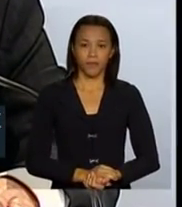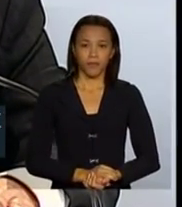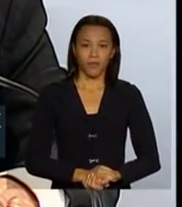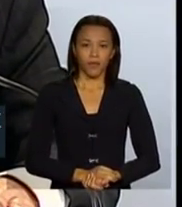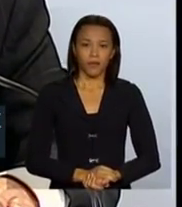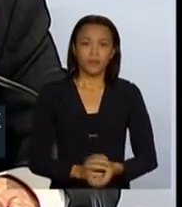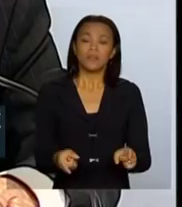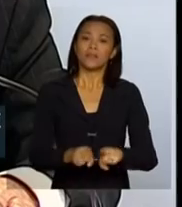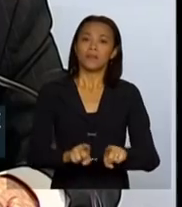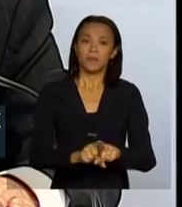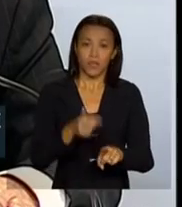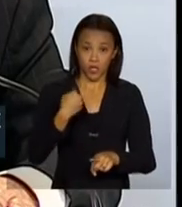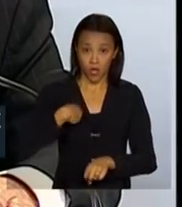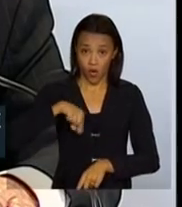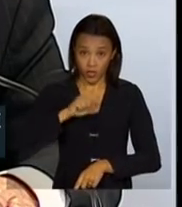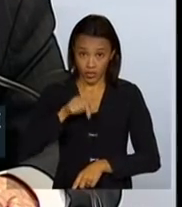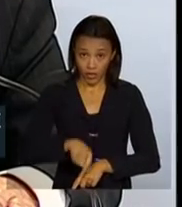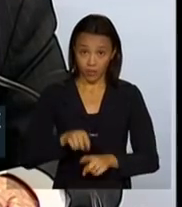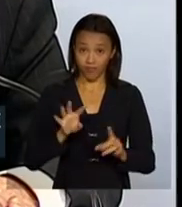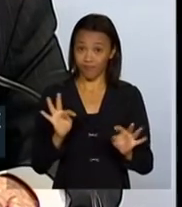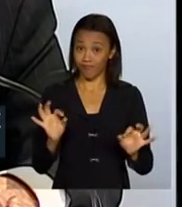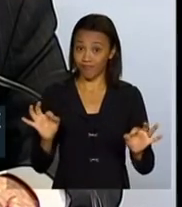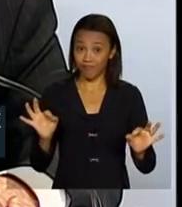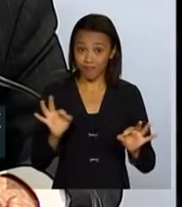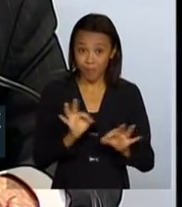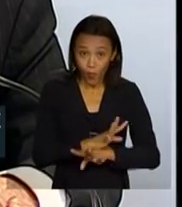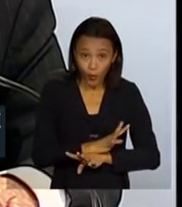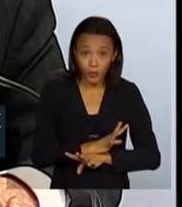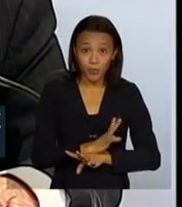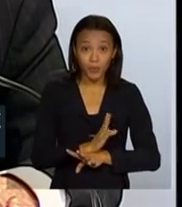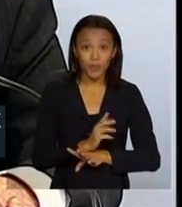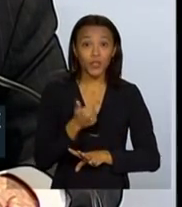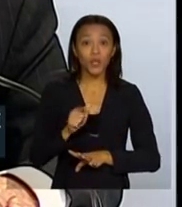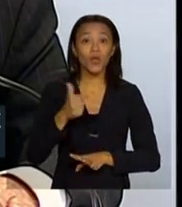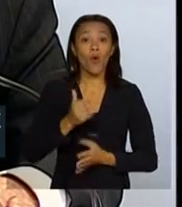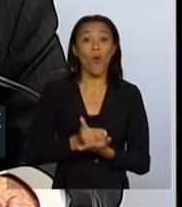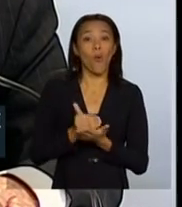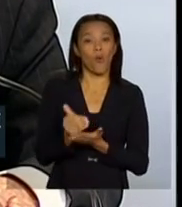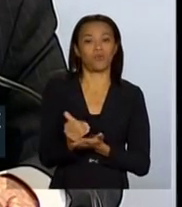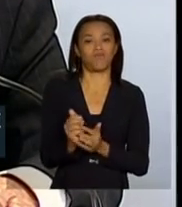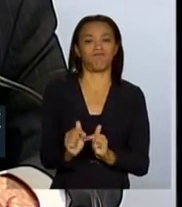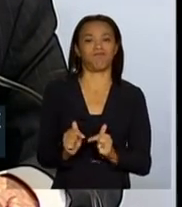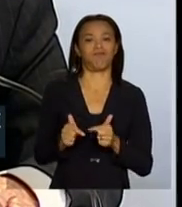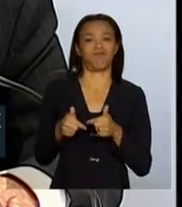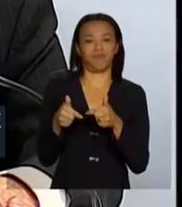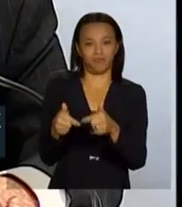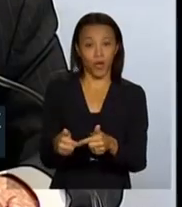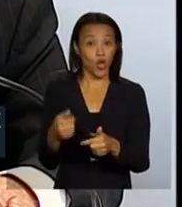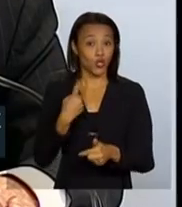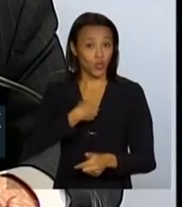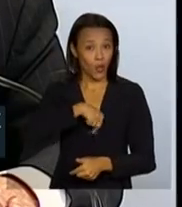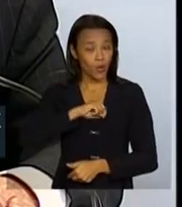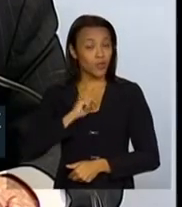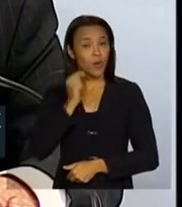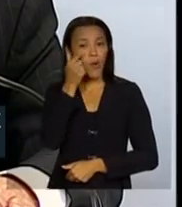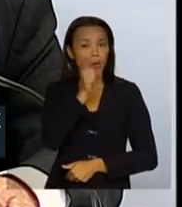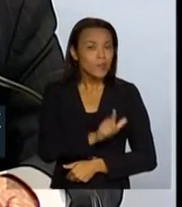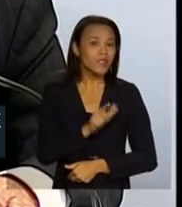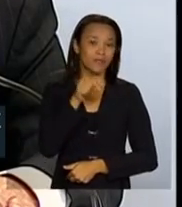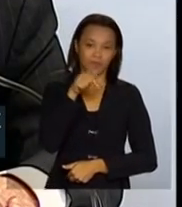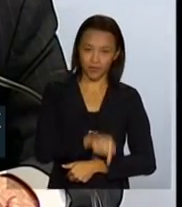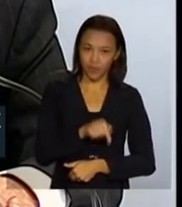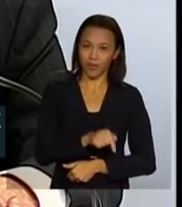efetivamente, aqui a gente termina um ciclo. e começa outro, porque a gente atingiu um